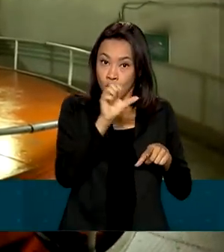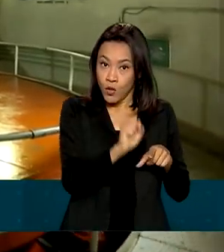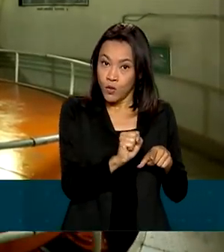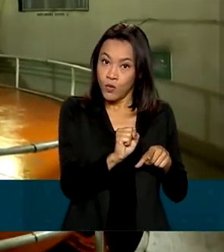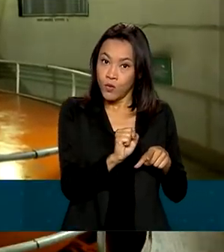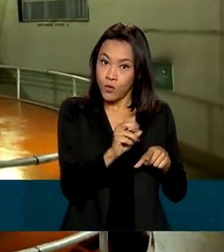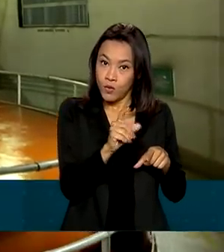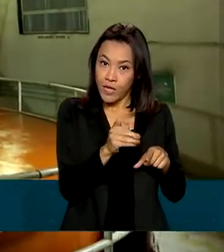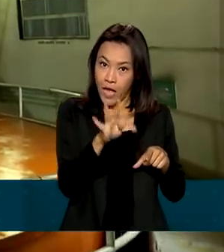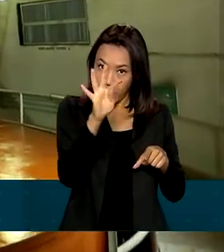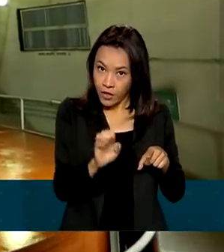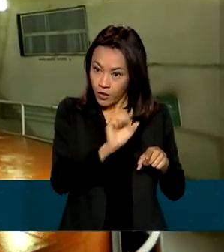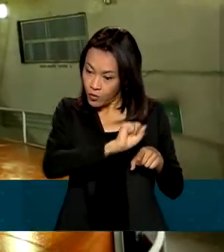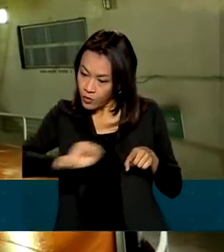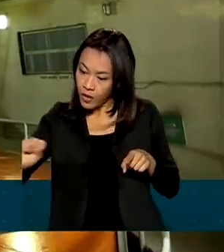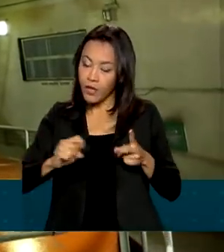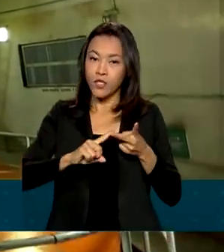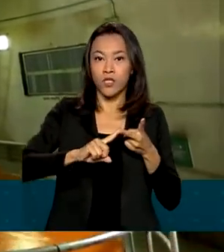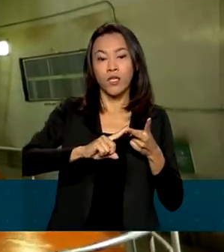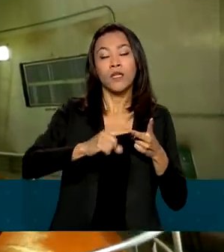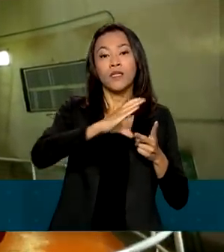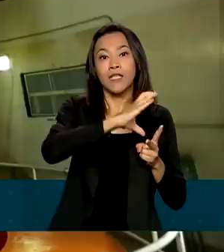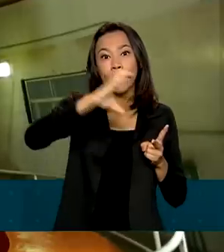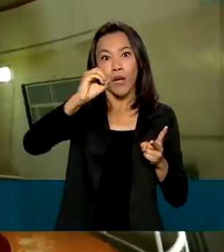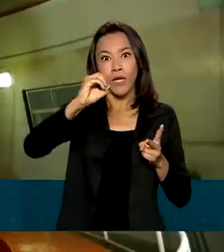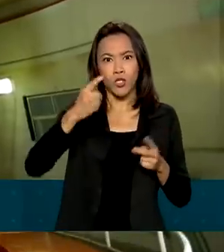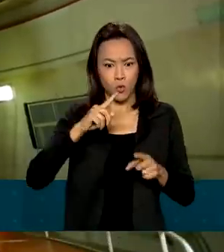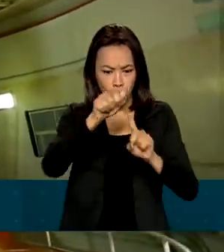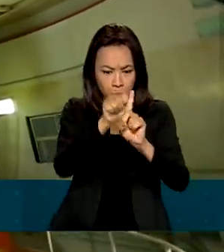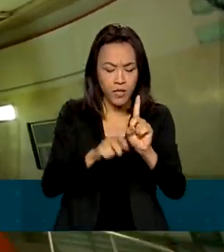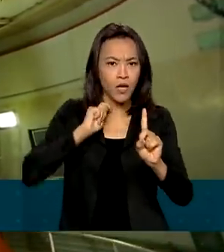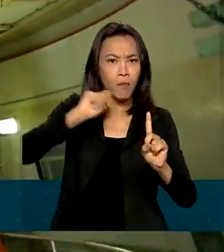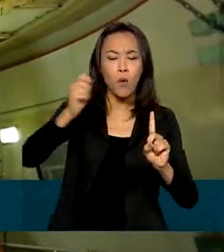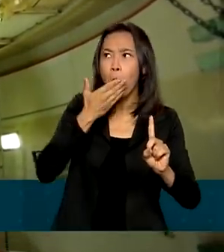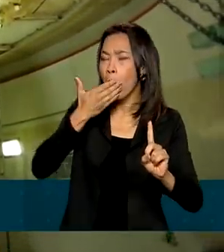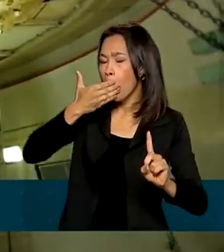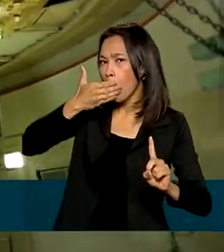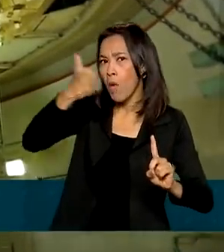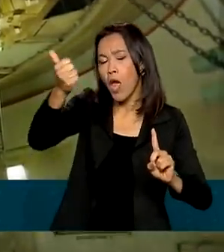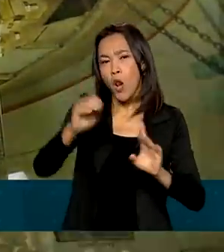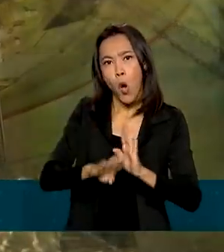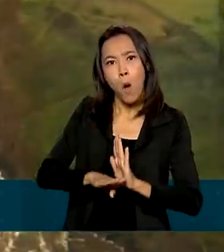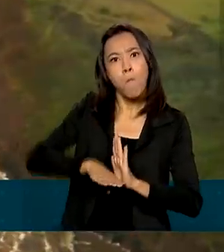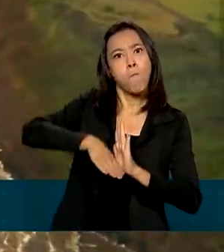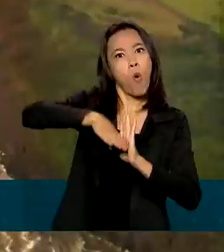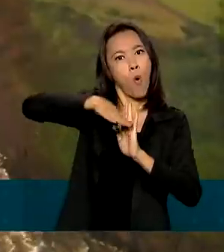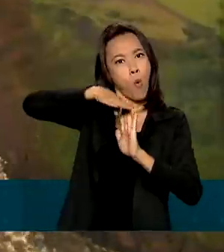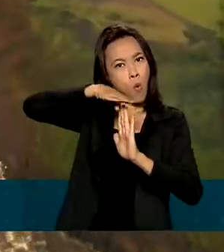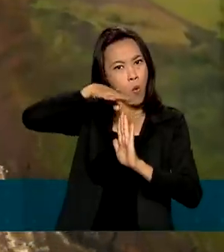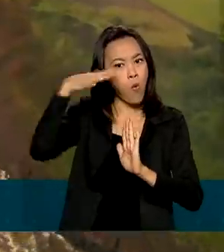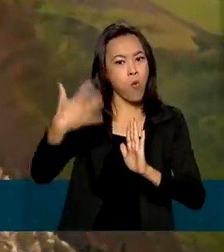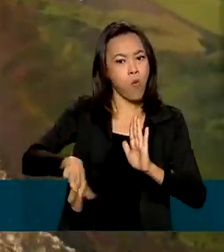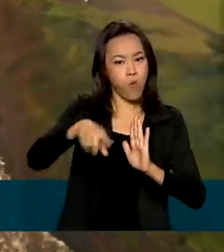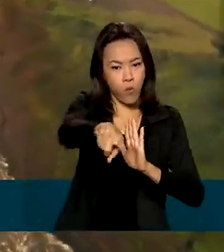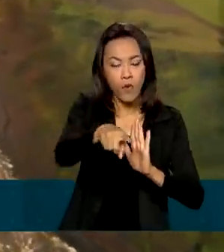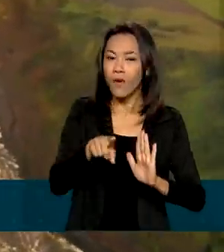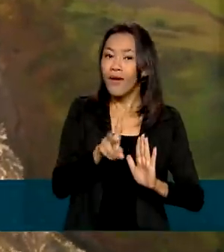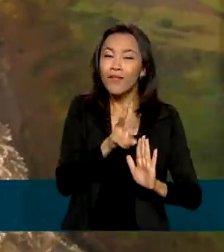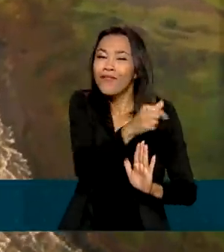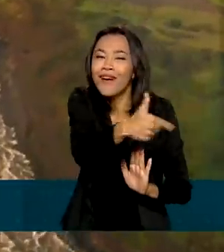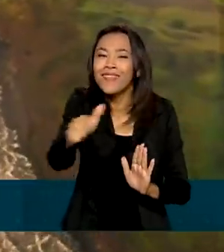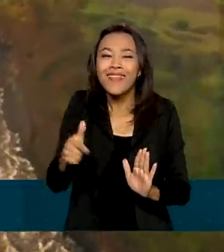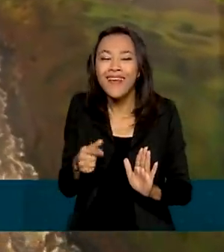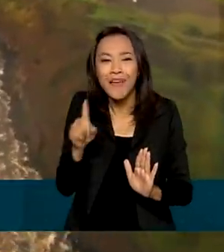Centro-Oeste atingiu em abril o melhor nível desde 2012, o que afasta o risco de falta de